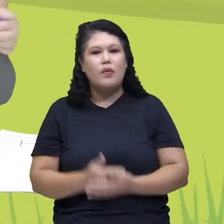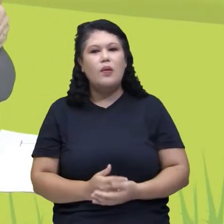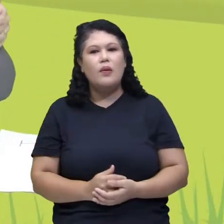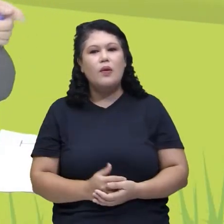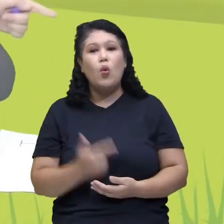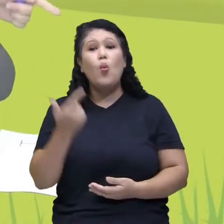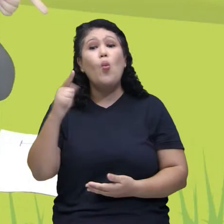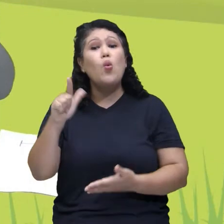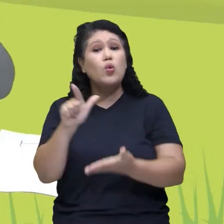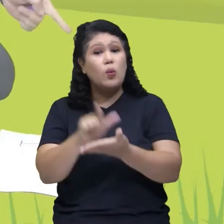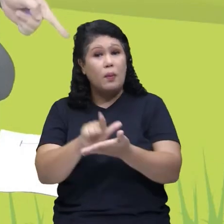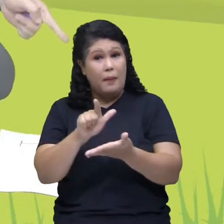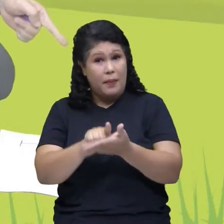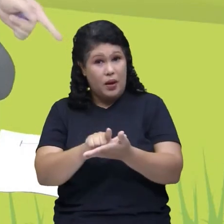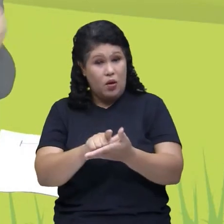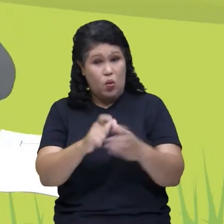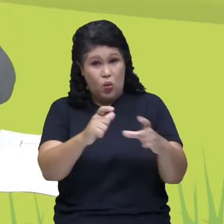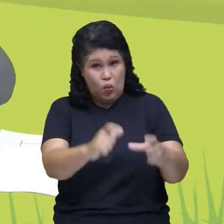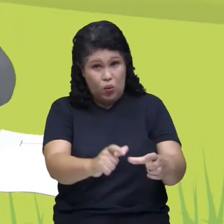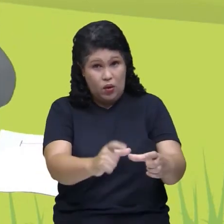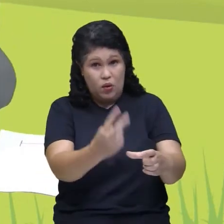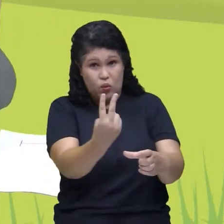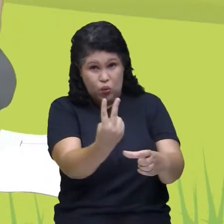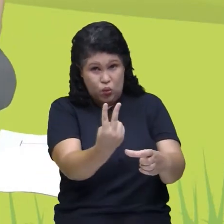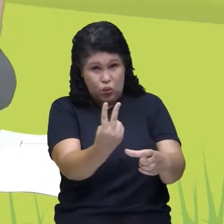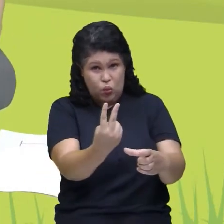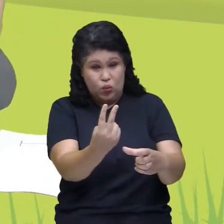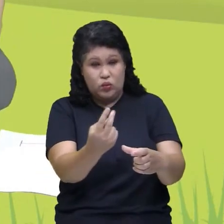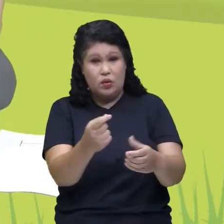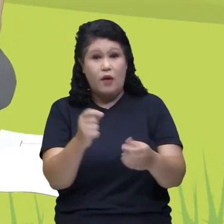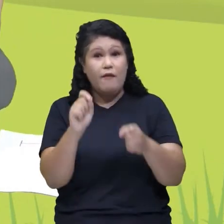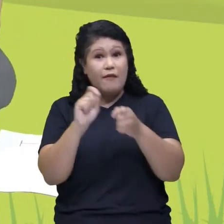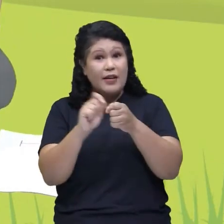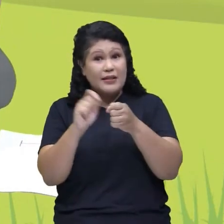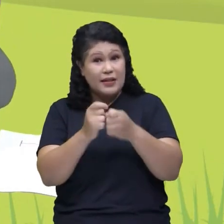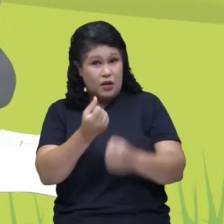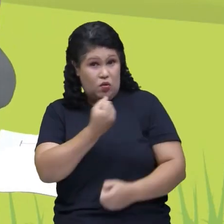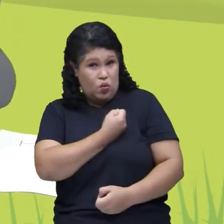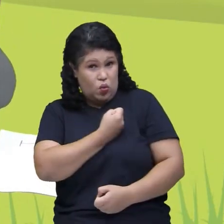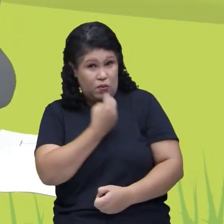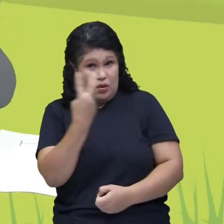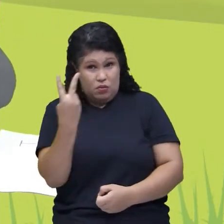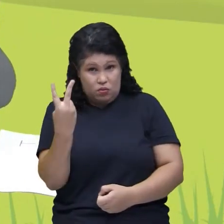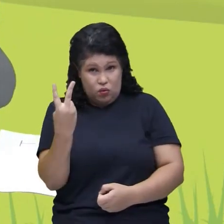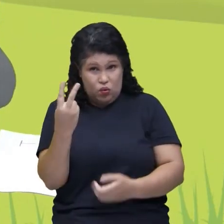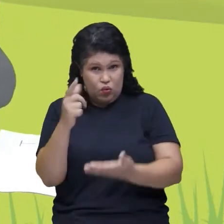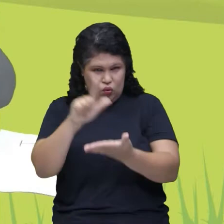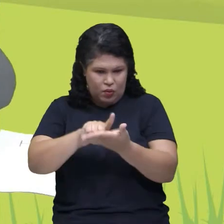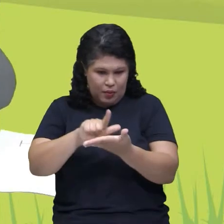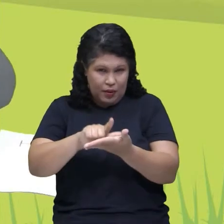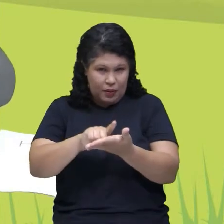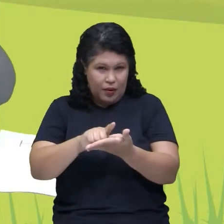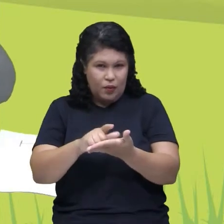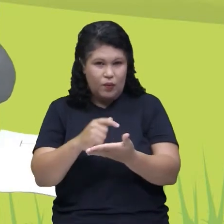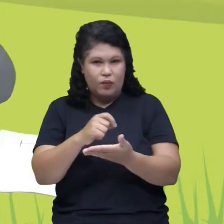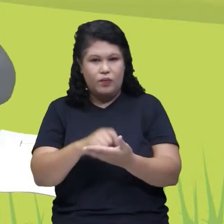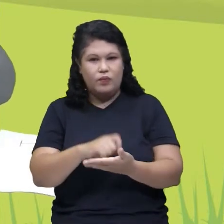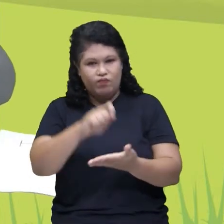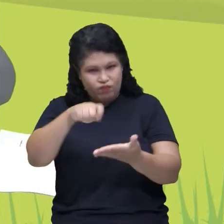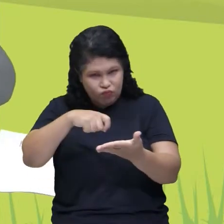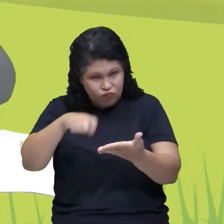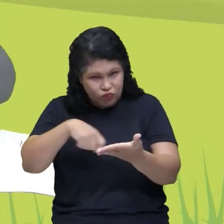Nós fizemos a estação número 2. Ok. Então, vamos fazer a estação número 2.